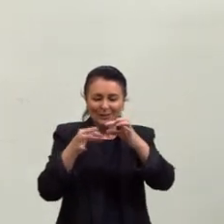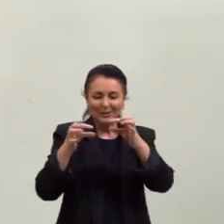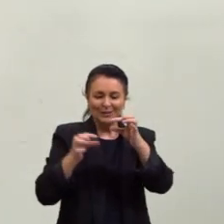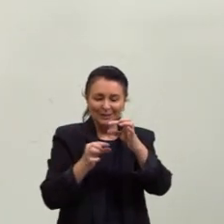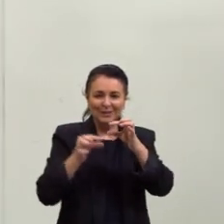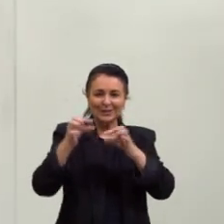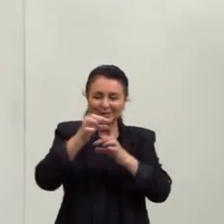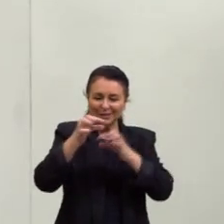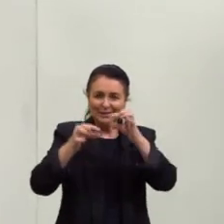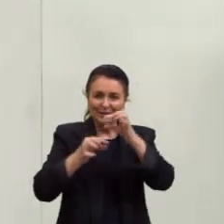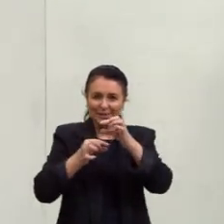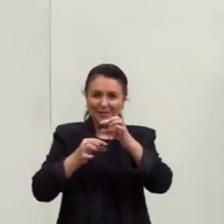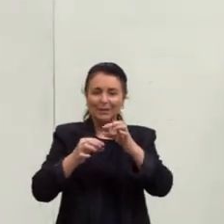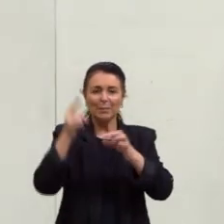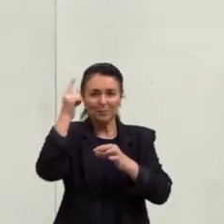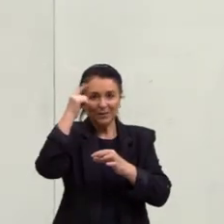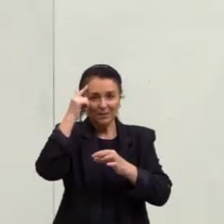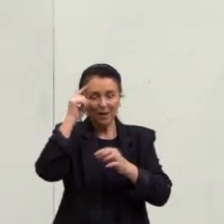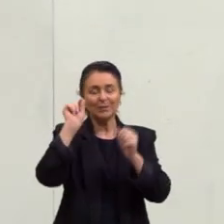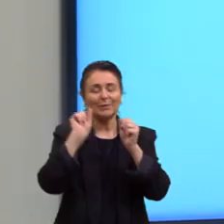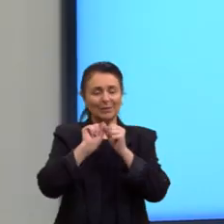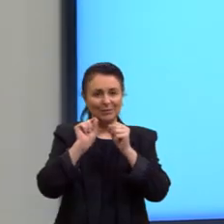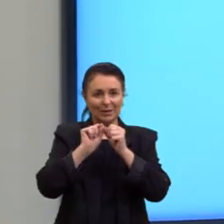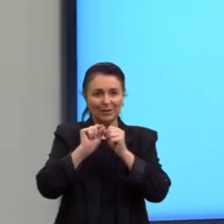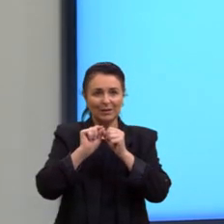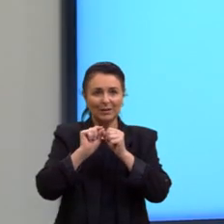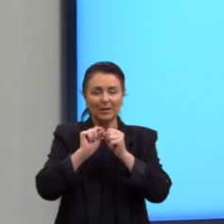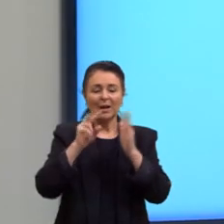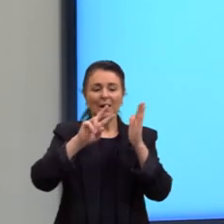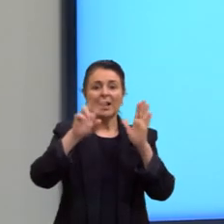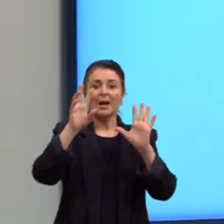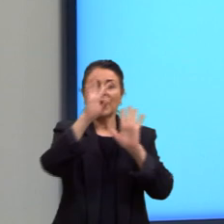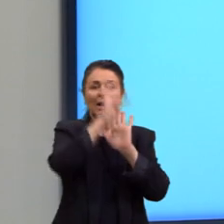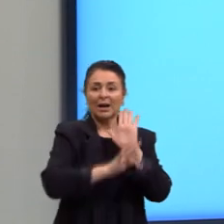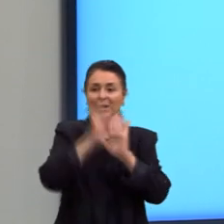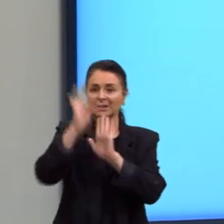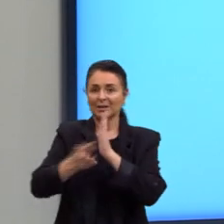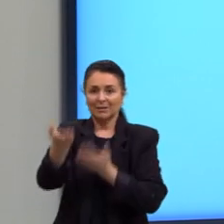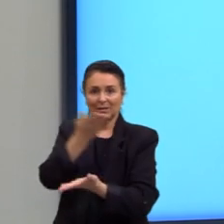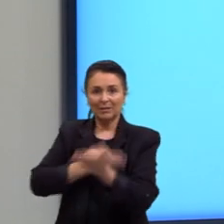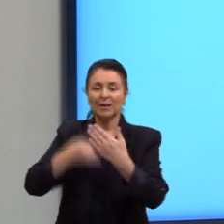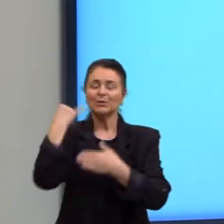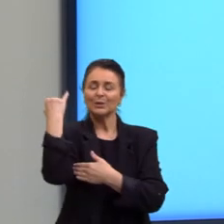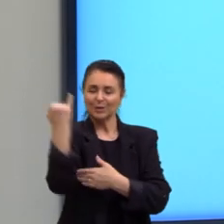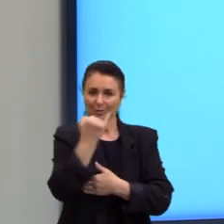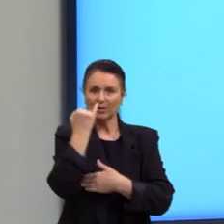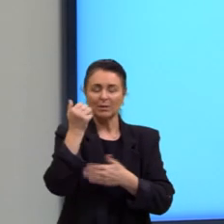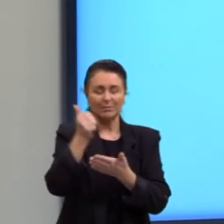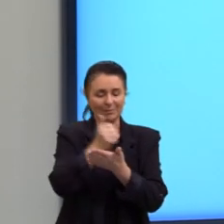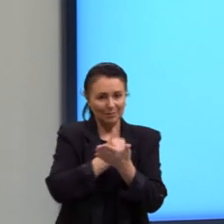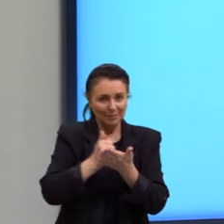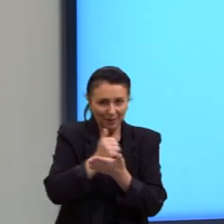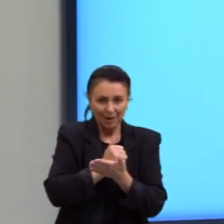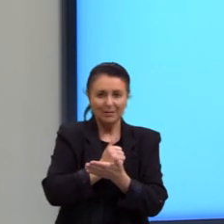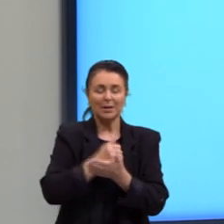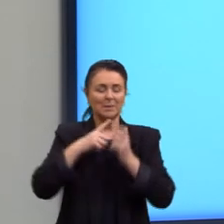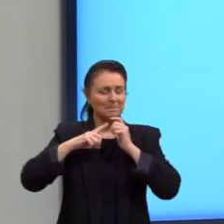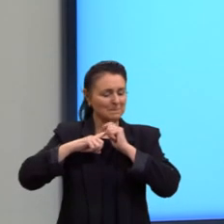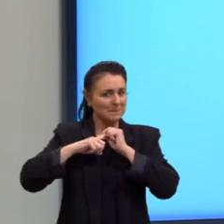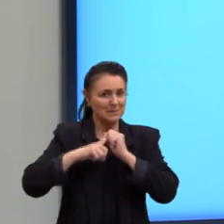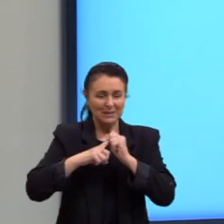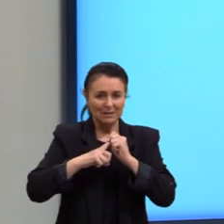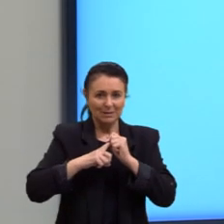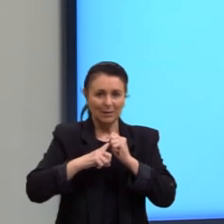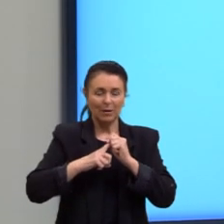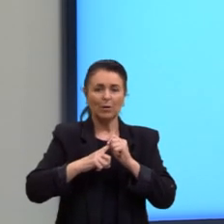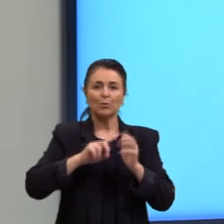encaixado, pensado e elaborado. A intertextualidade é importante fundamental e essencial. Os